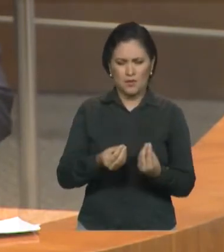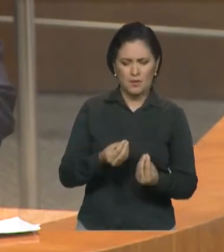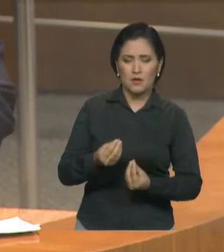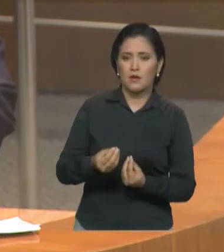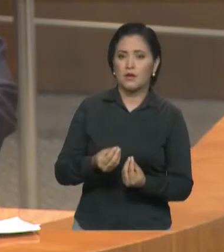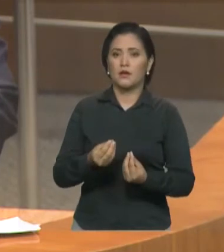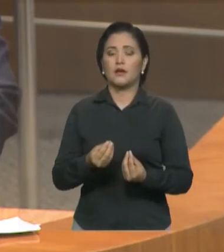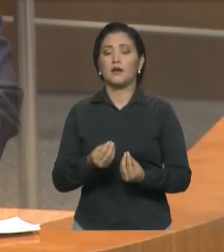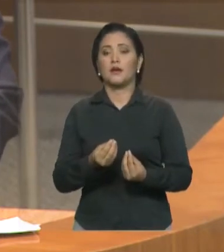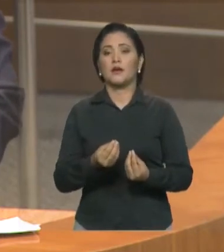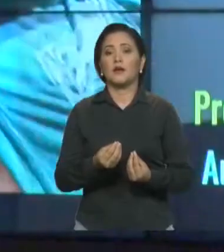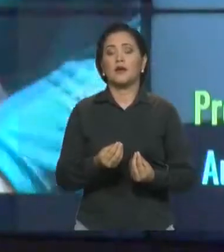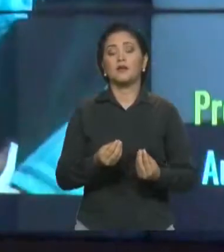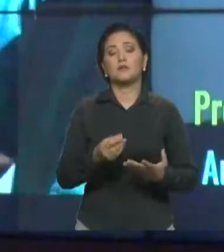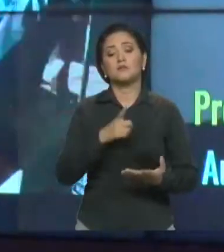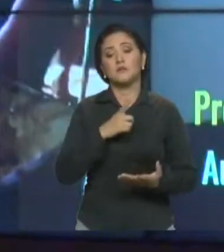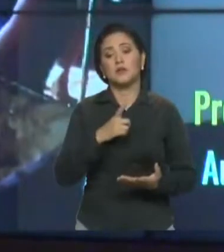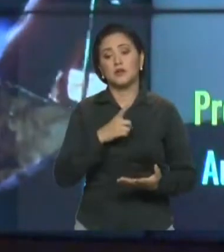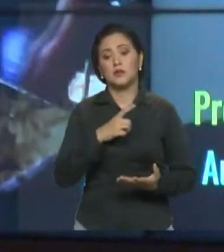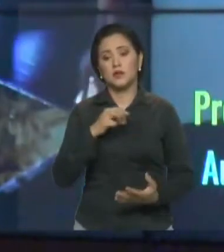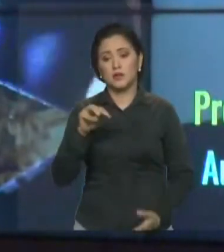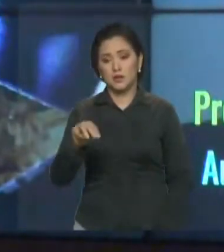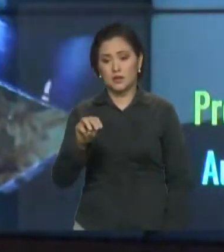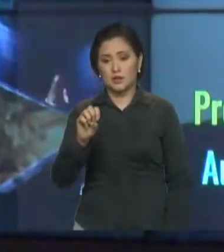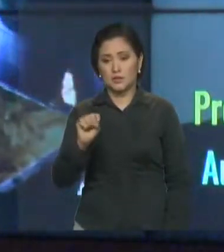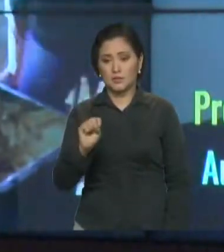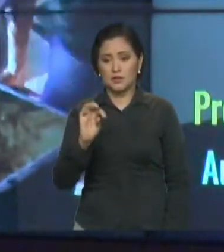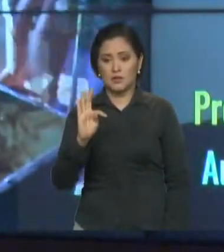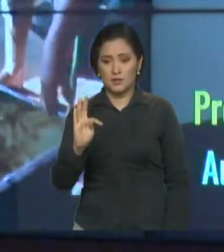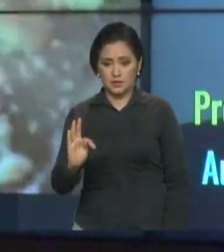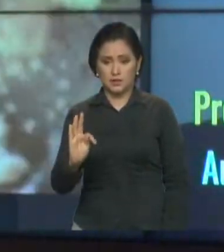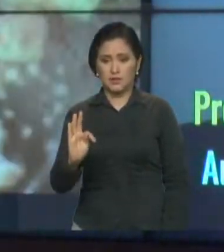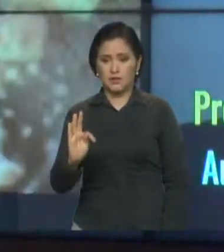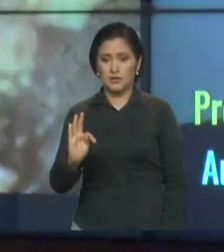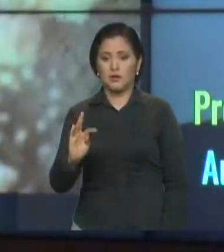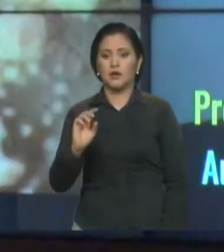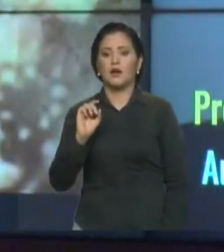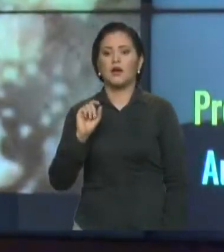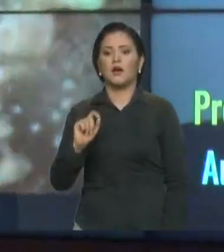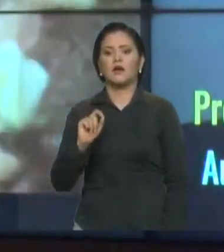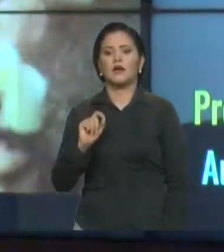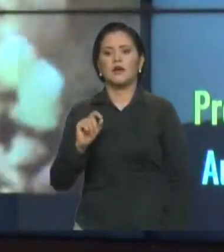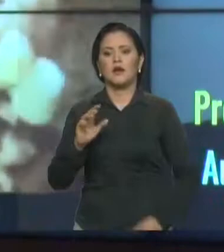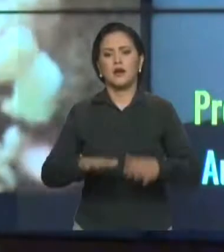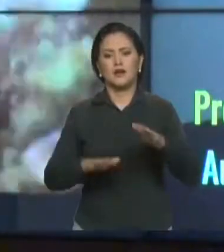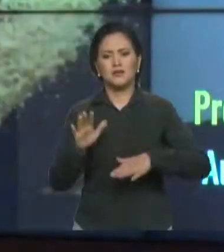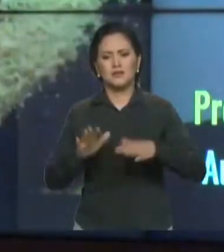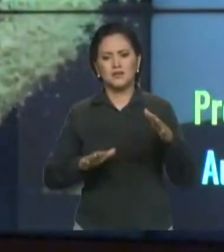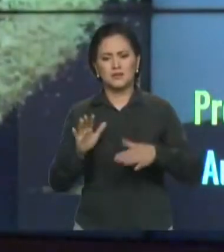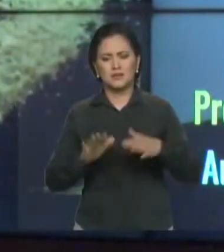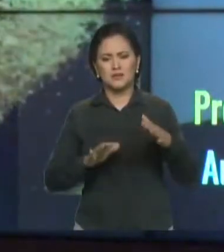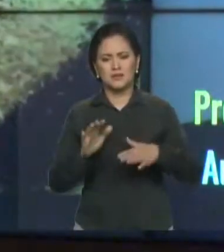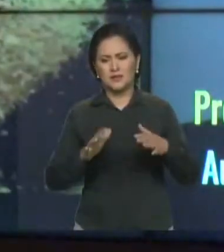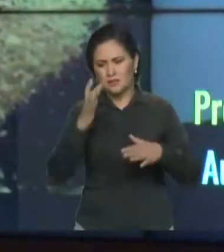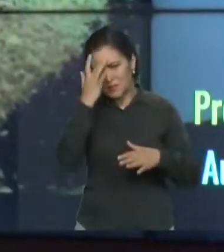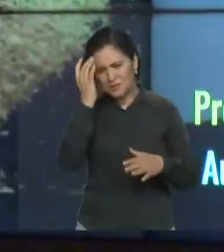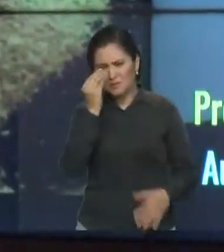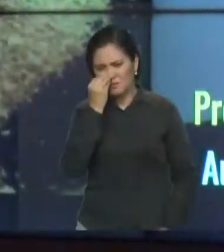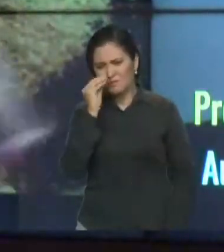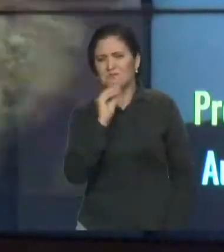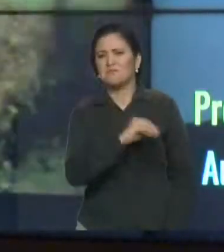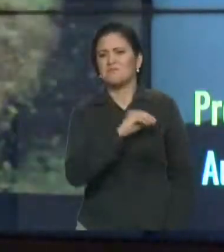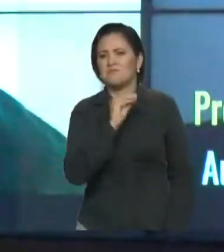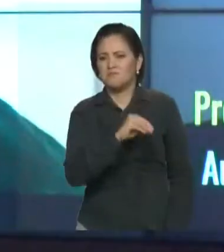delas foi pelo MST, Movimento dos Sem Terra, que é tantas vezes marginalizado no nosso país e até